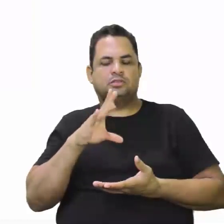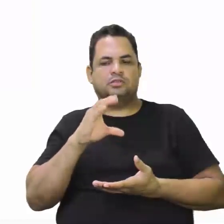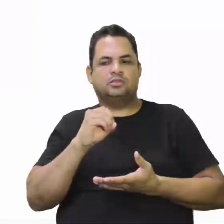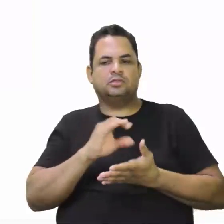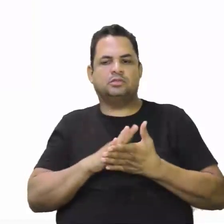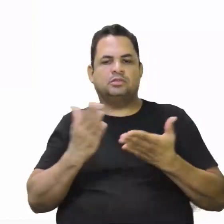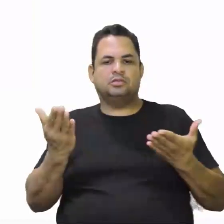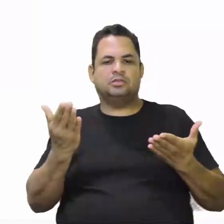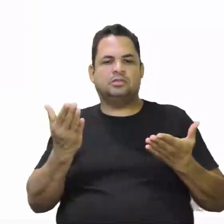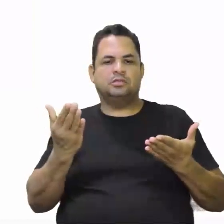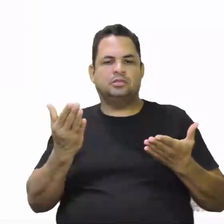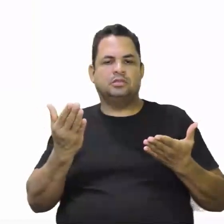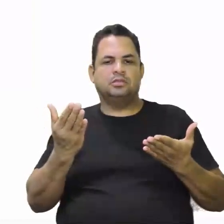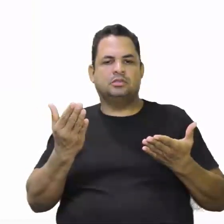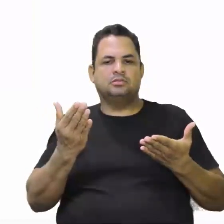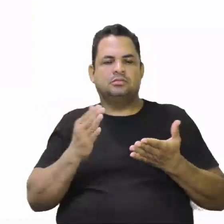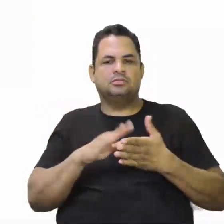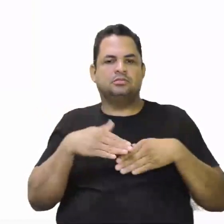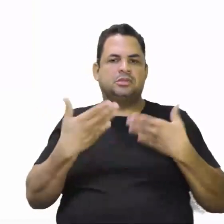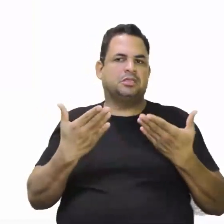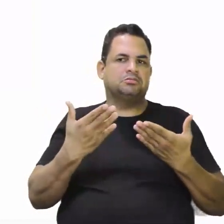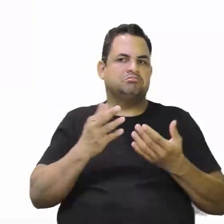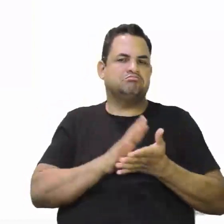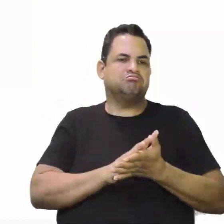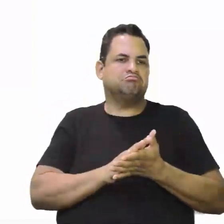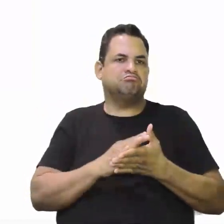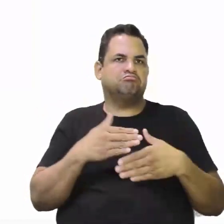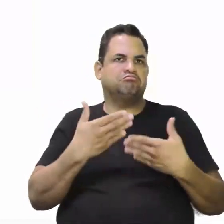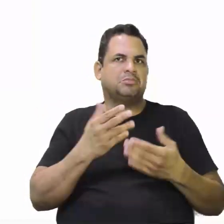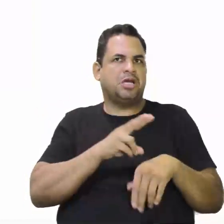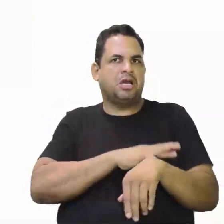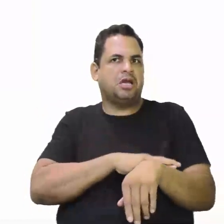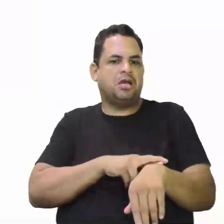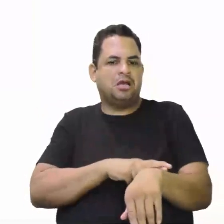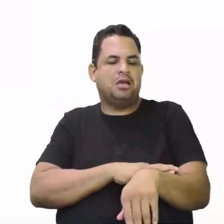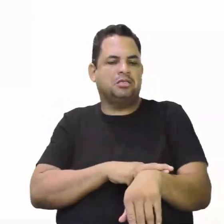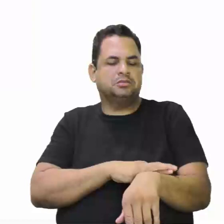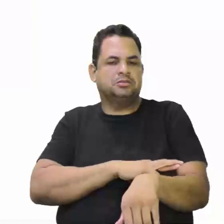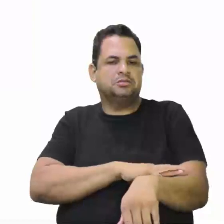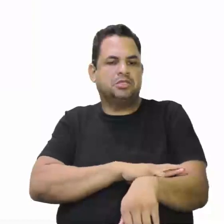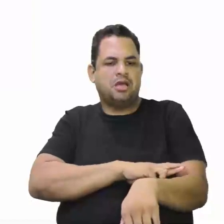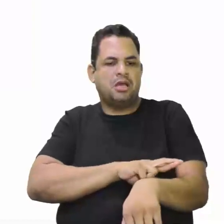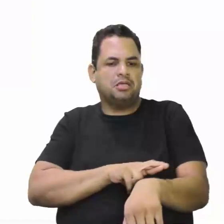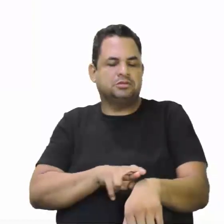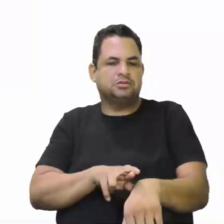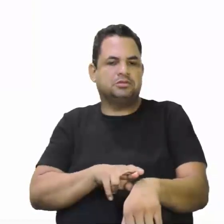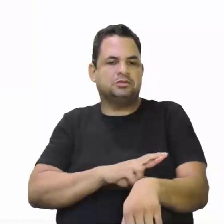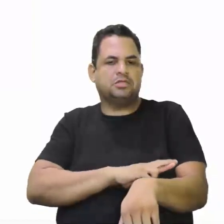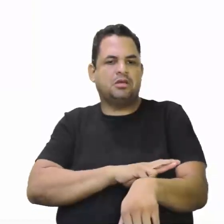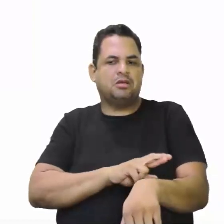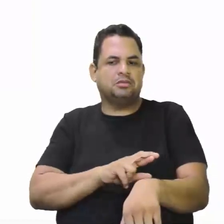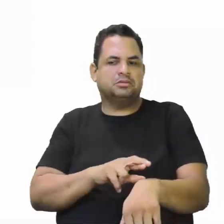uma determinada raça. Uma forma pejorativa de se chamar.